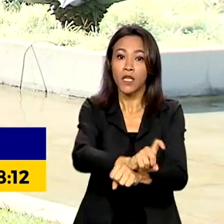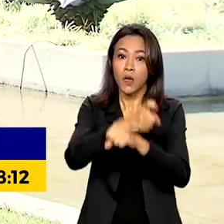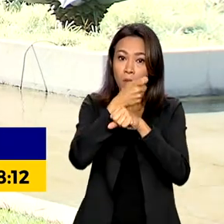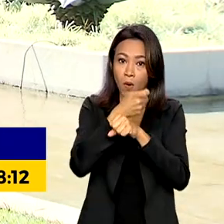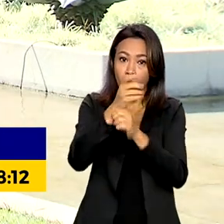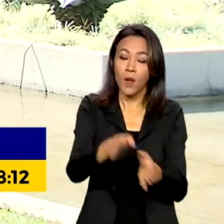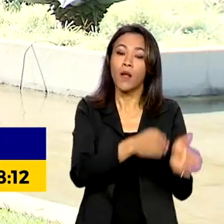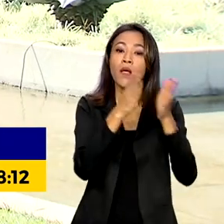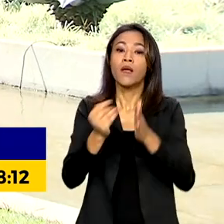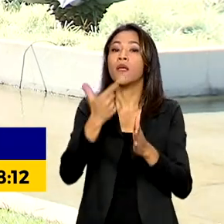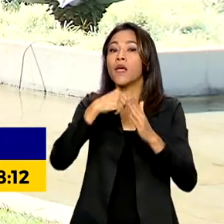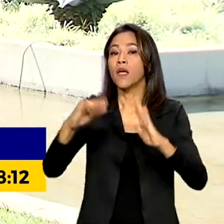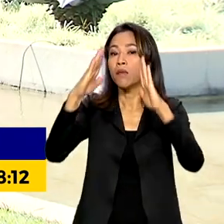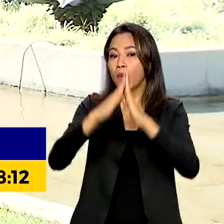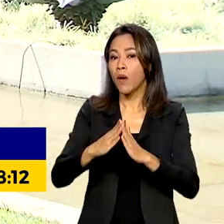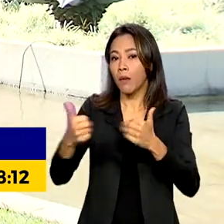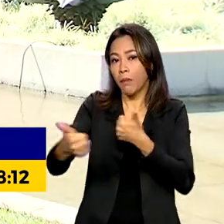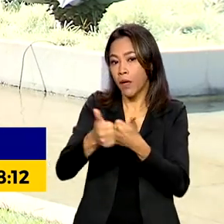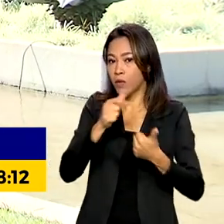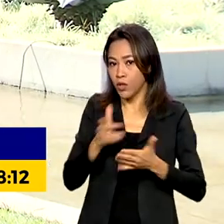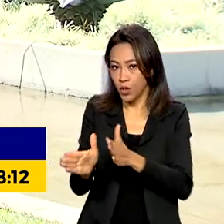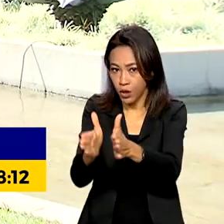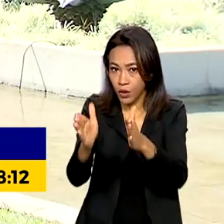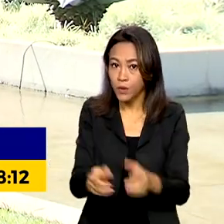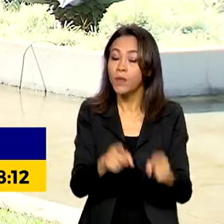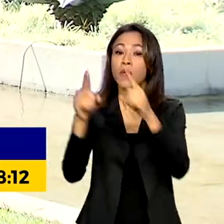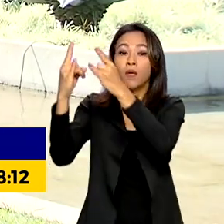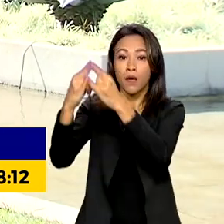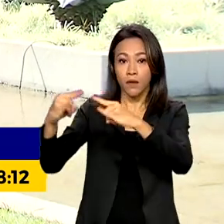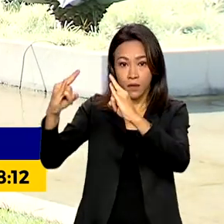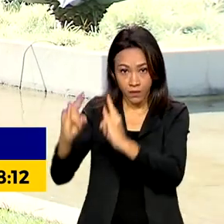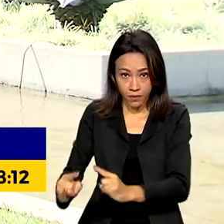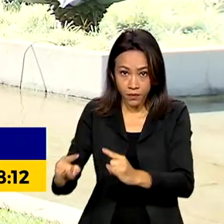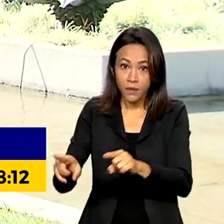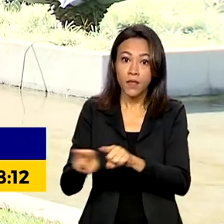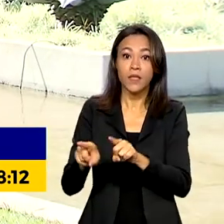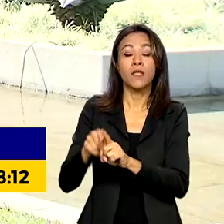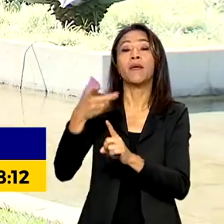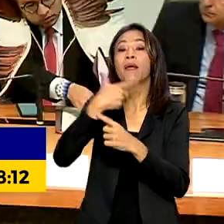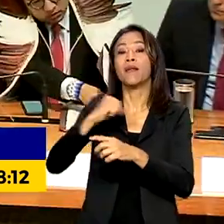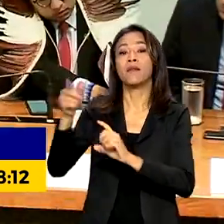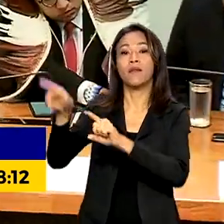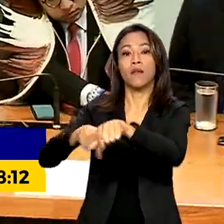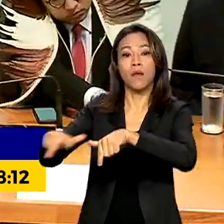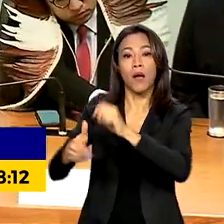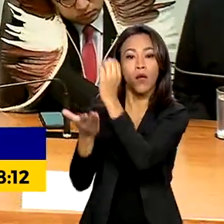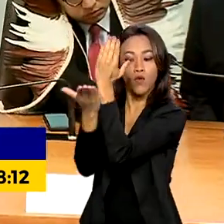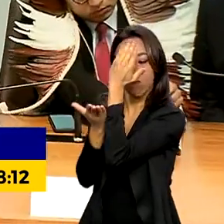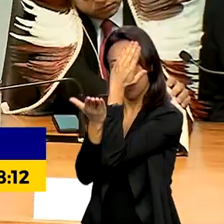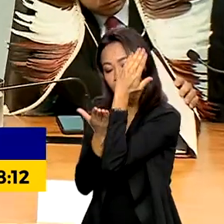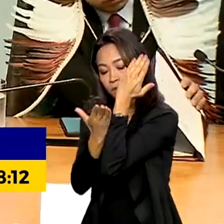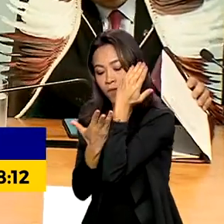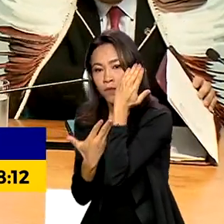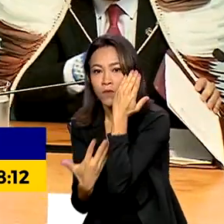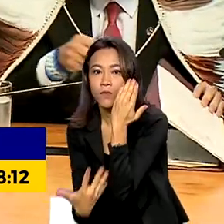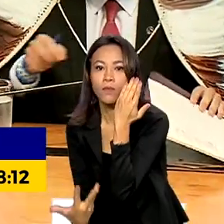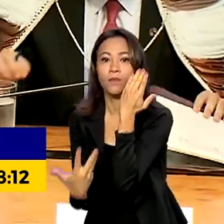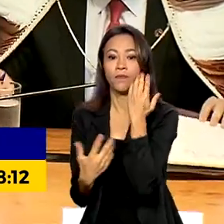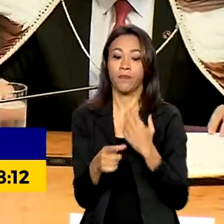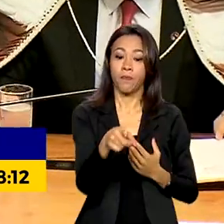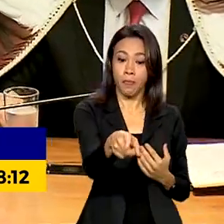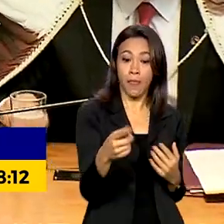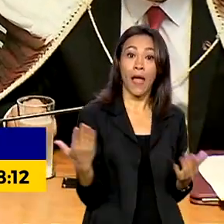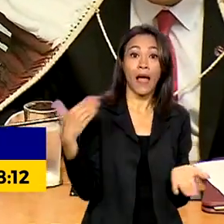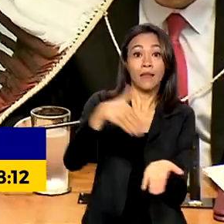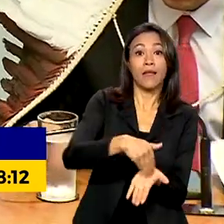ribeirinhos, assentados da reforma agrária e extrativistas de todo o país. O edital poderá contemplar até